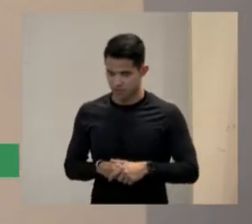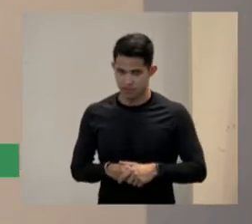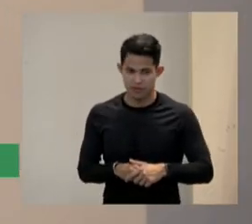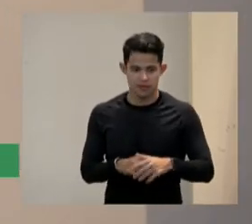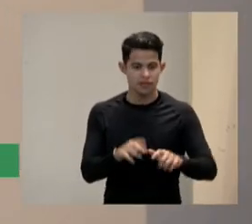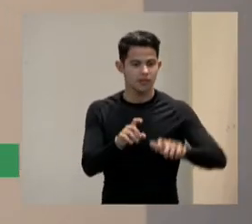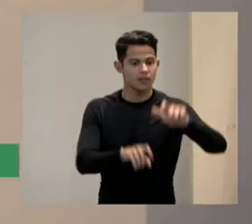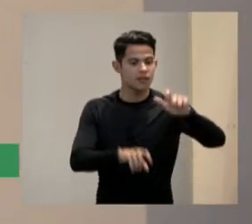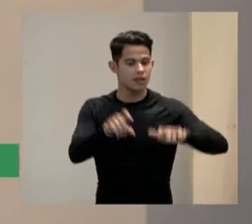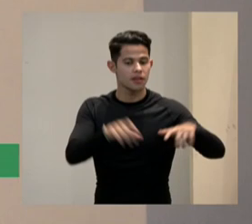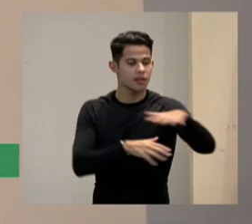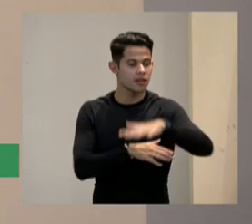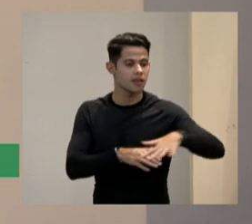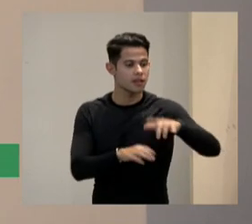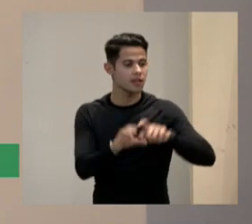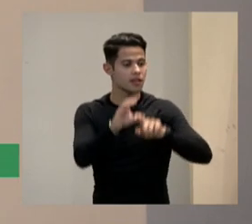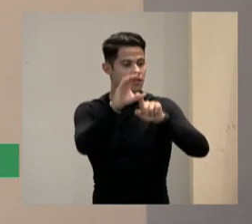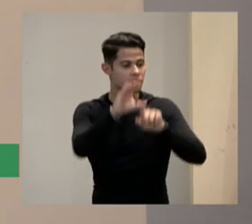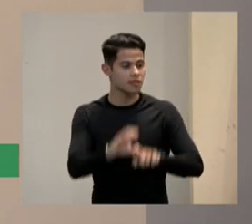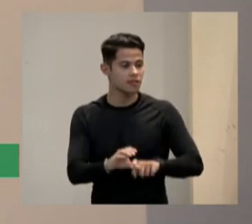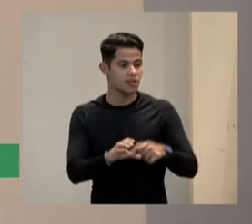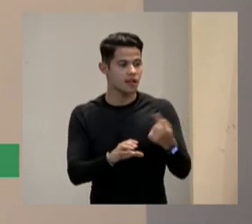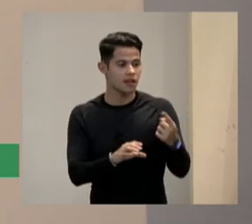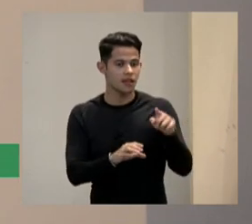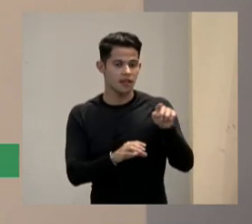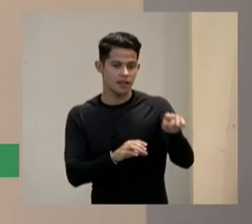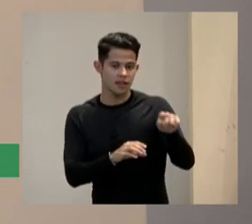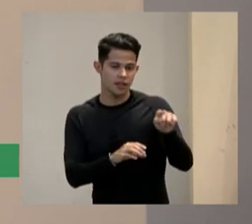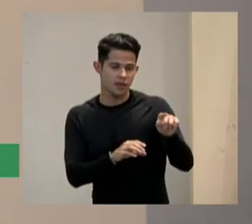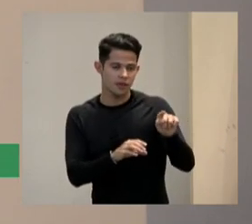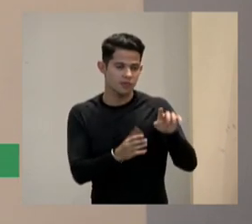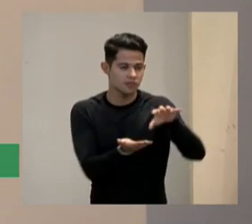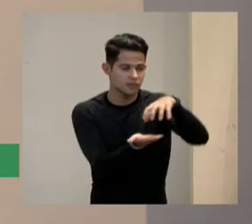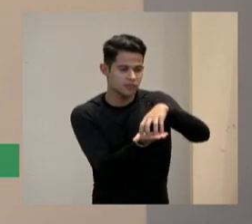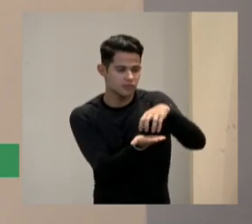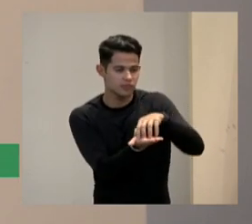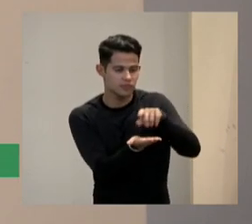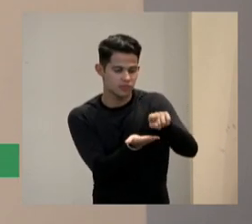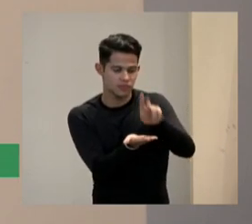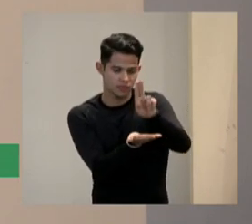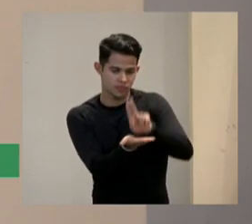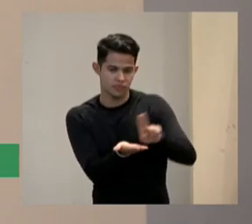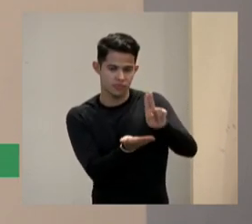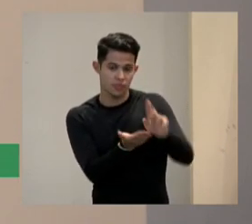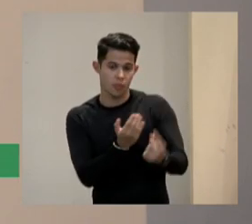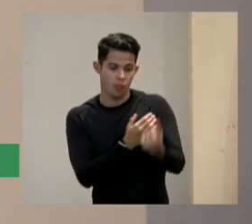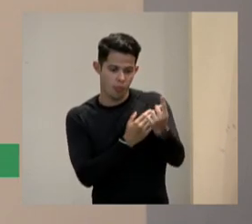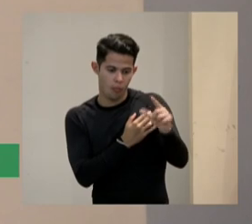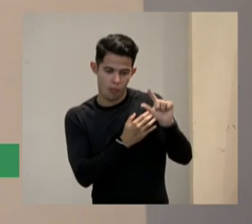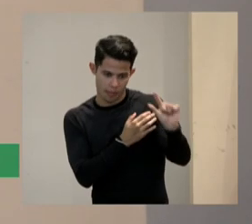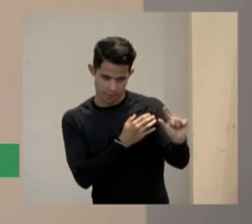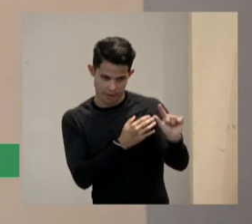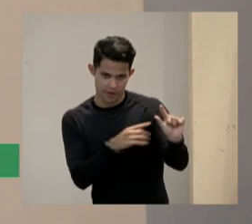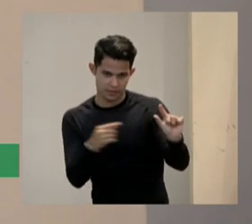deficiência é uma parte dessa diversidade mas apenas uma parte